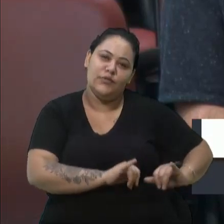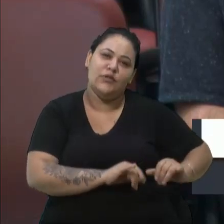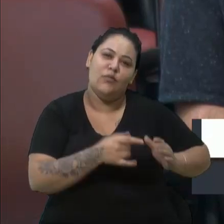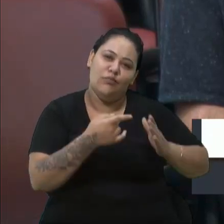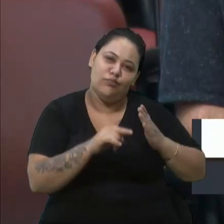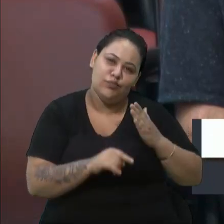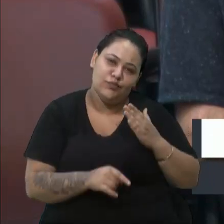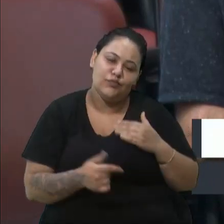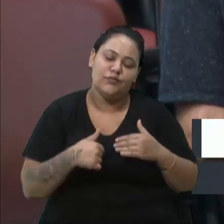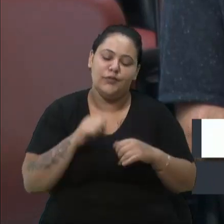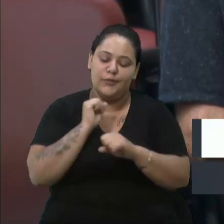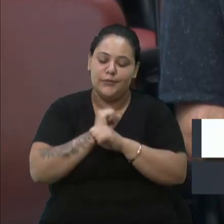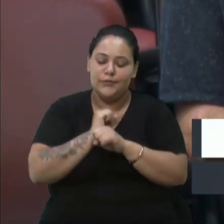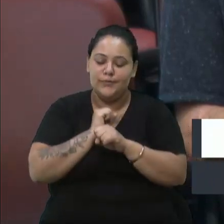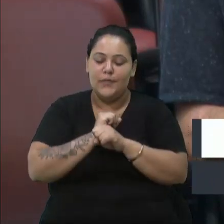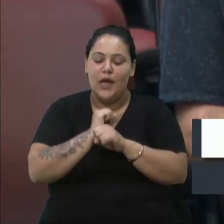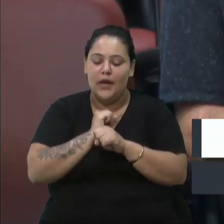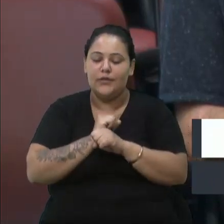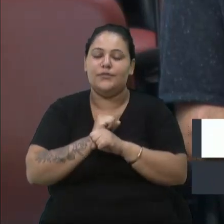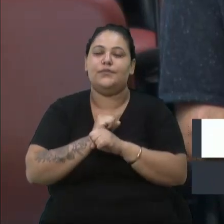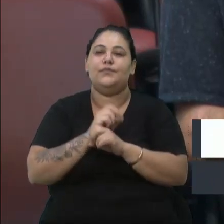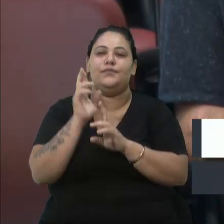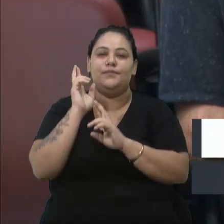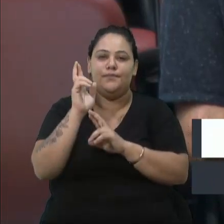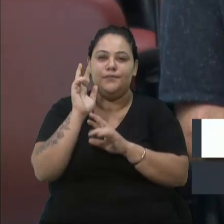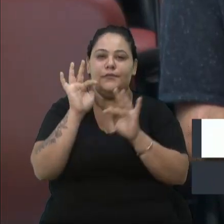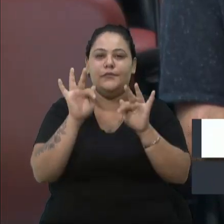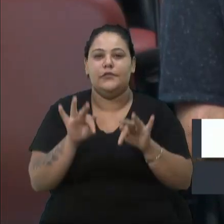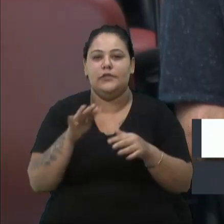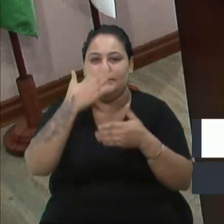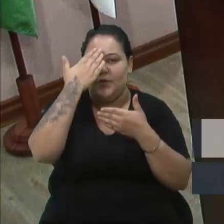contratação desses médicos e que esses médicos venham para Caxias do Sul. Obrigado.